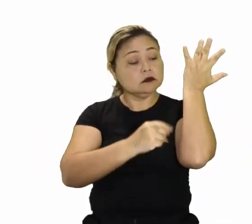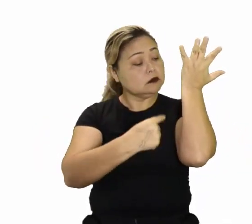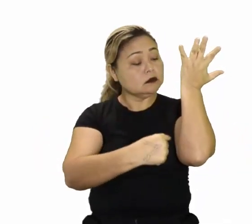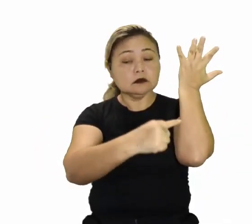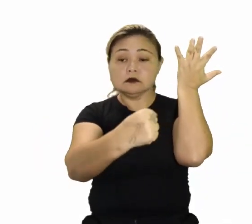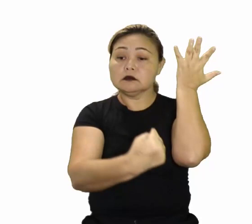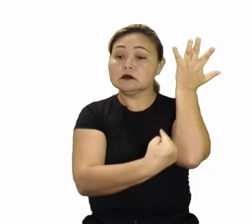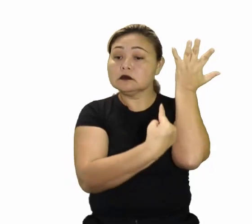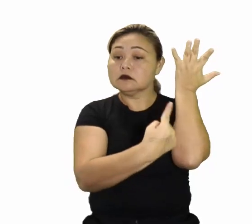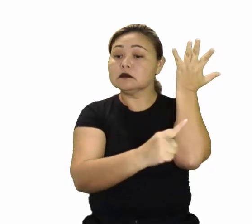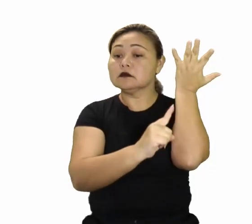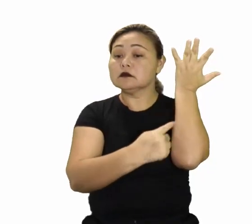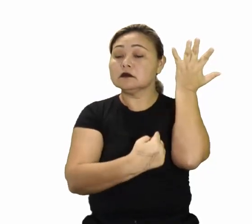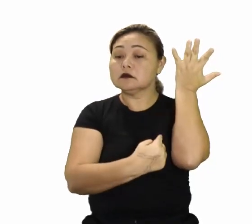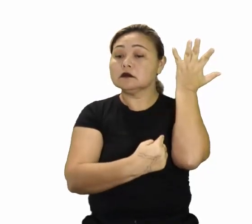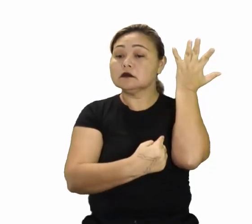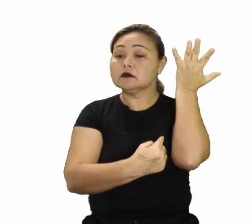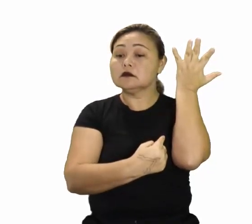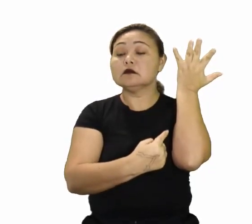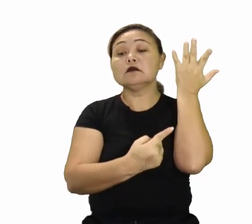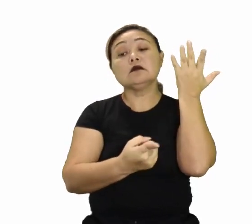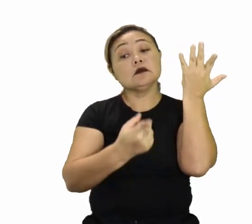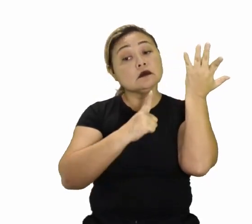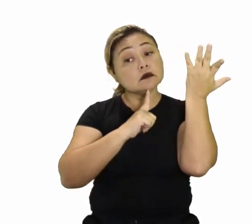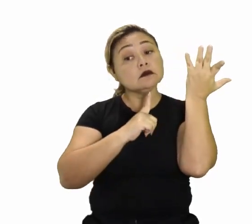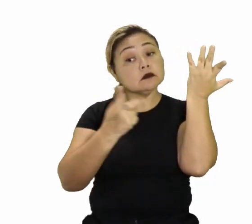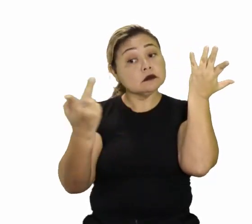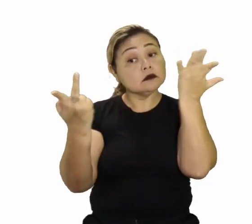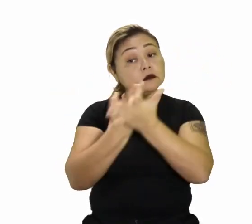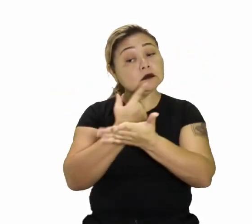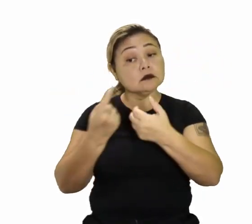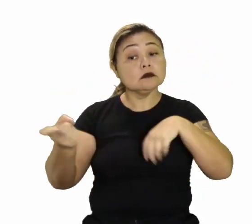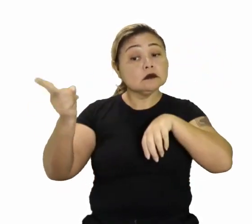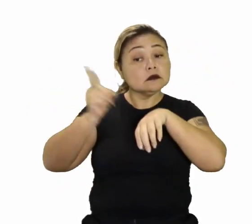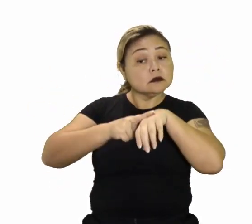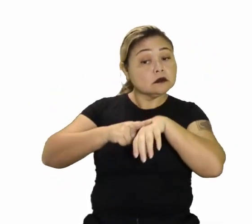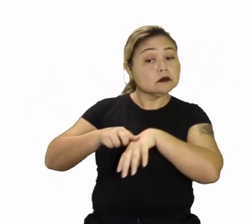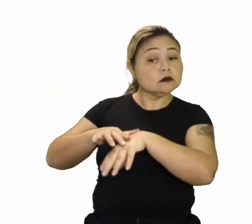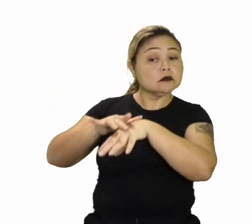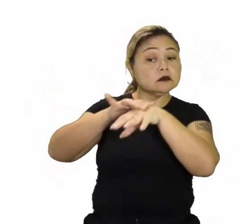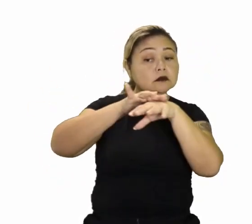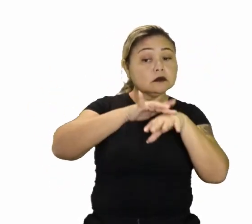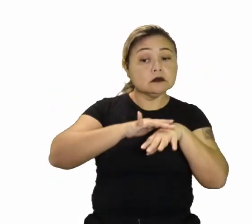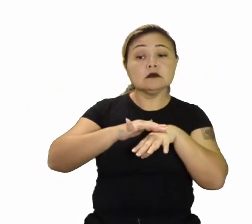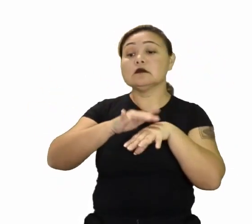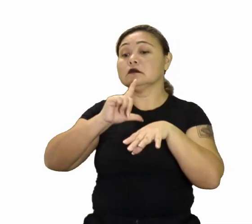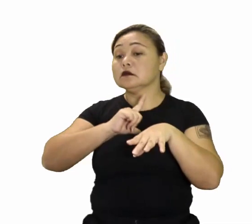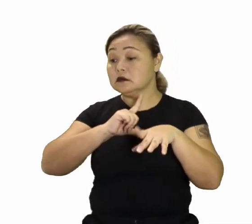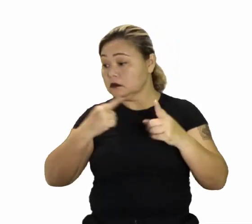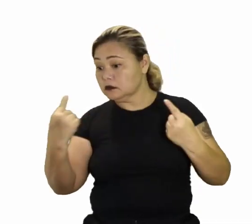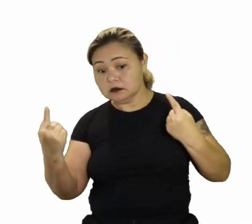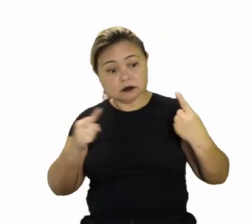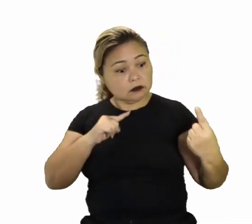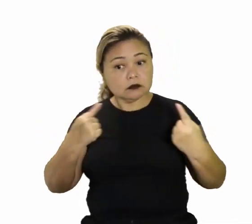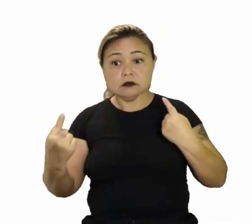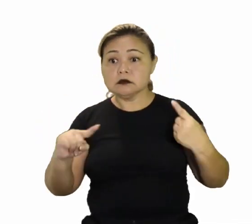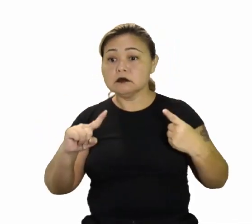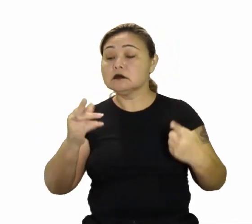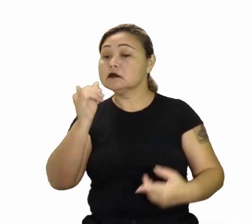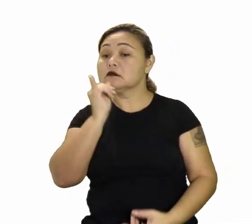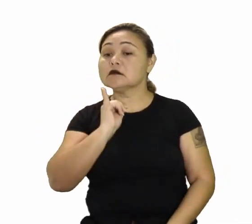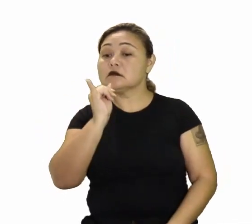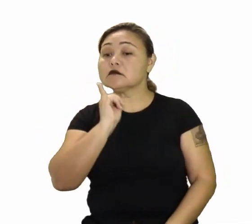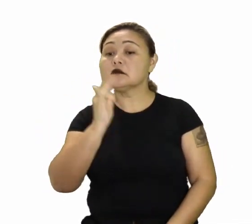fitossanitário, lembra? Causam doenças em vegetais. Temos que fazer esse levantamento se tem alguma coisa relacionada. Por